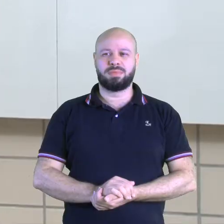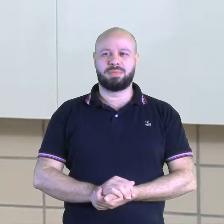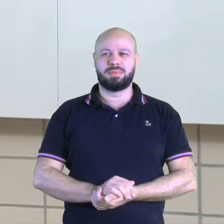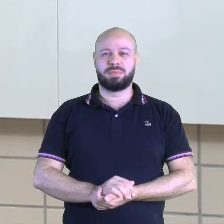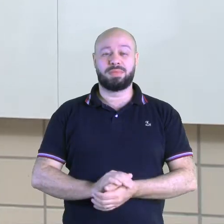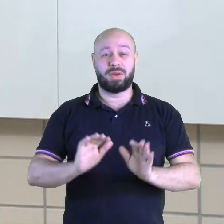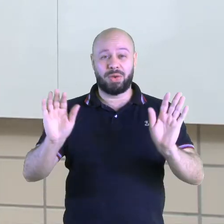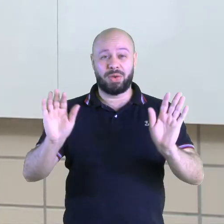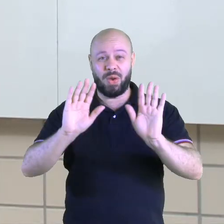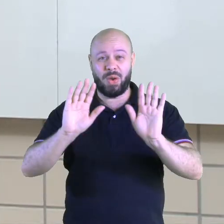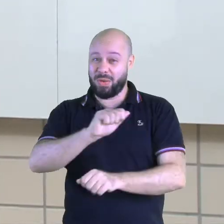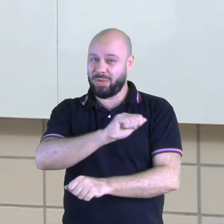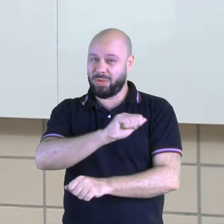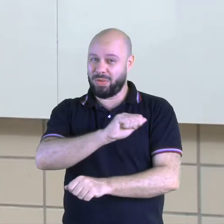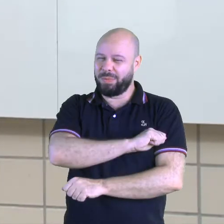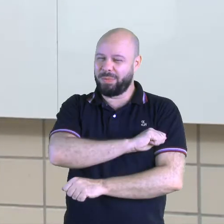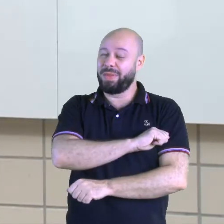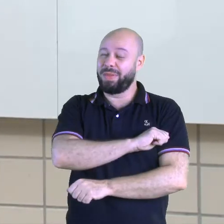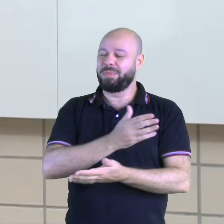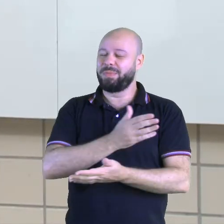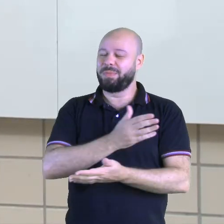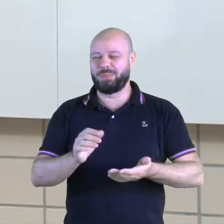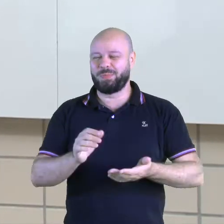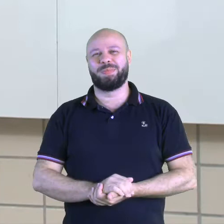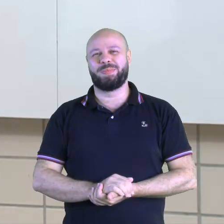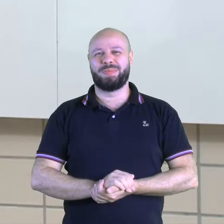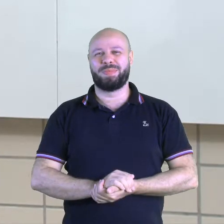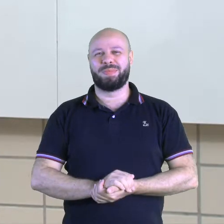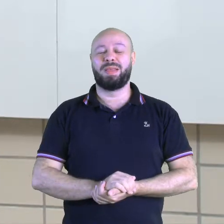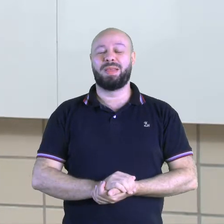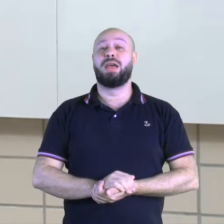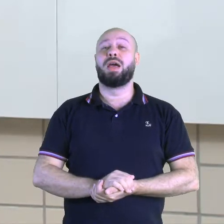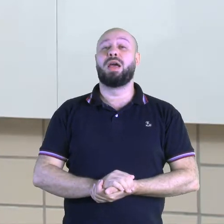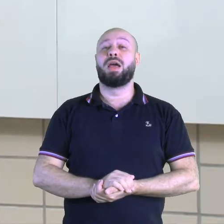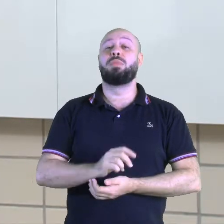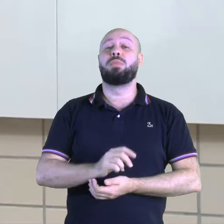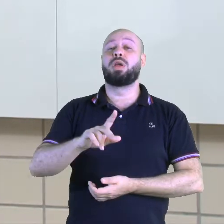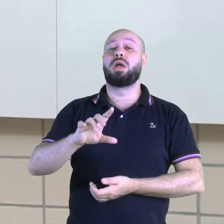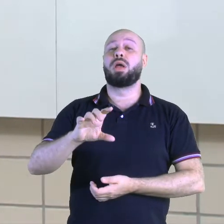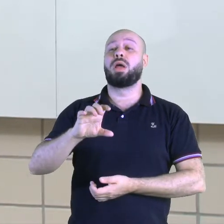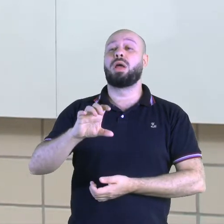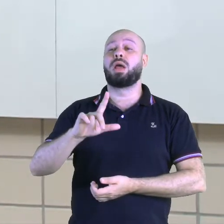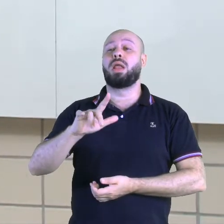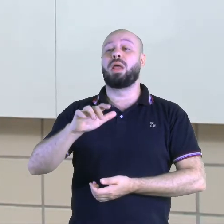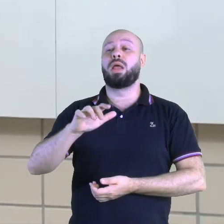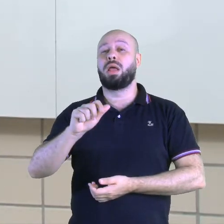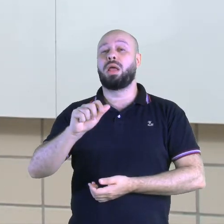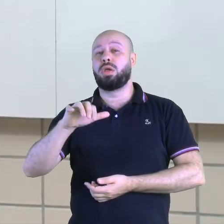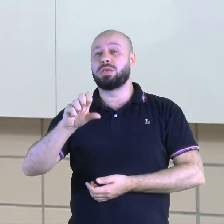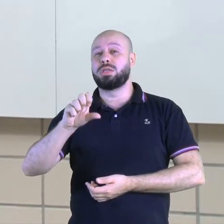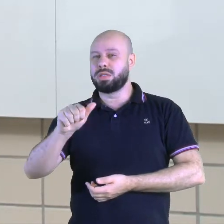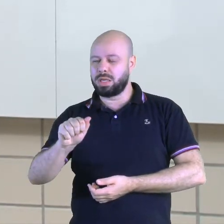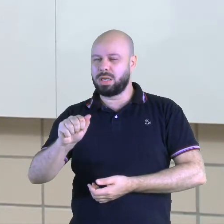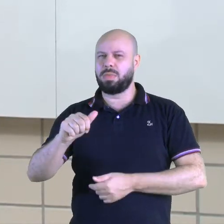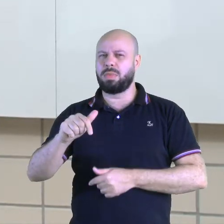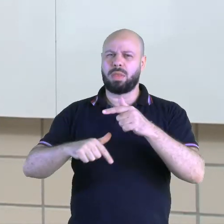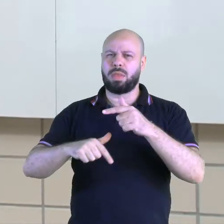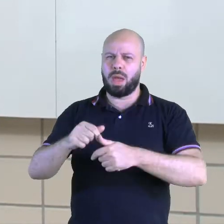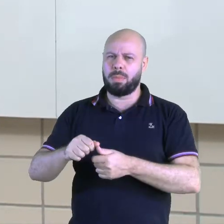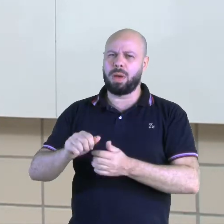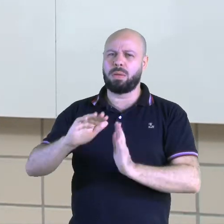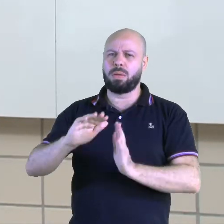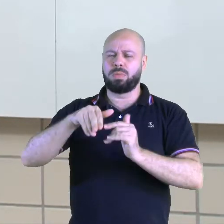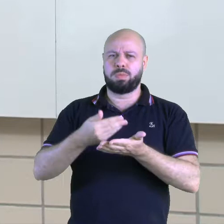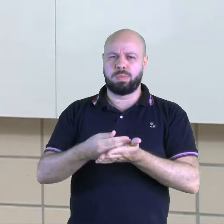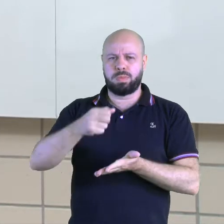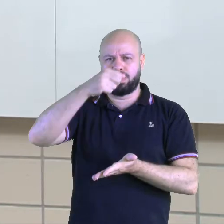Olá alunos e alunas, sou a professora Cléia Luíza, trabalho na escola Almirante de Tamandaré, aqui na